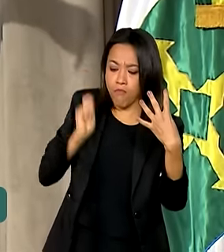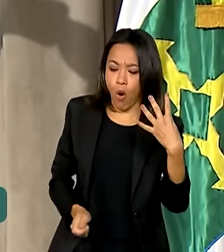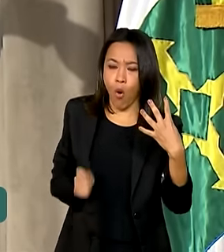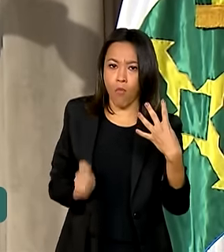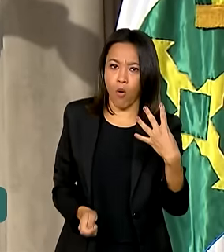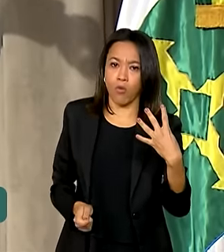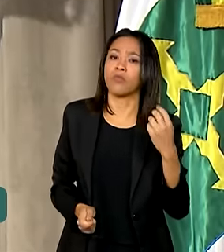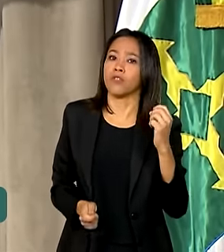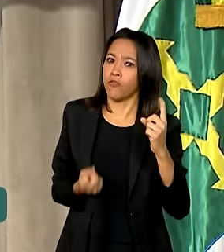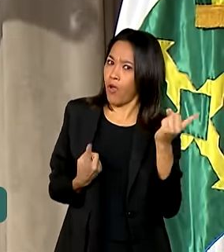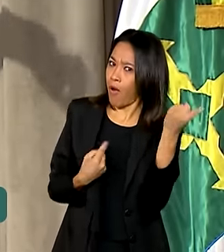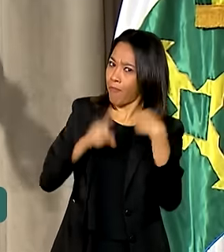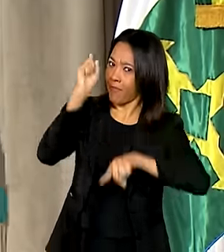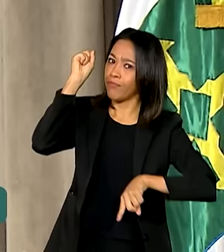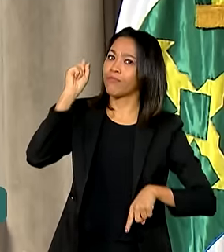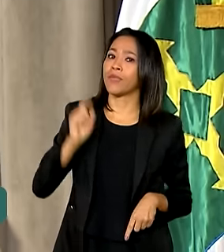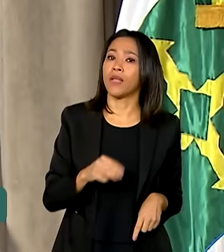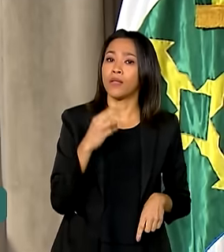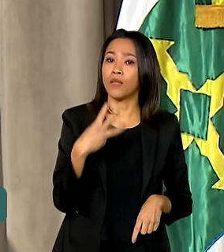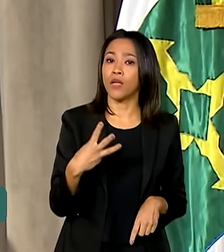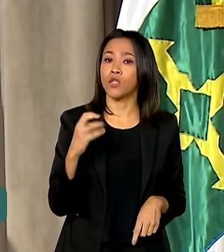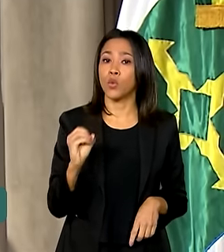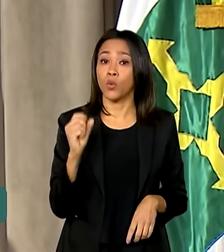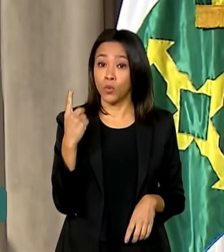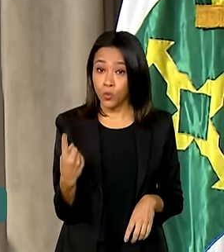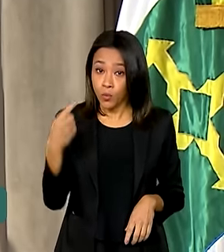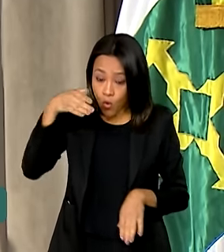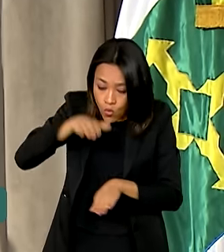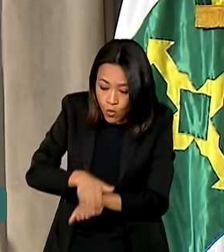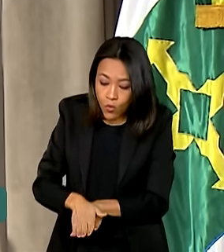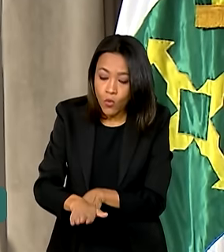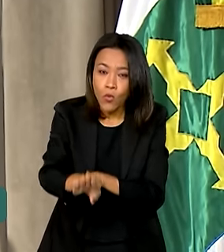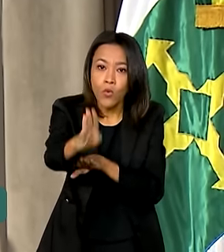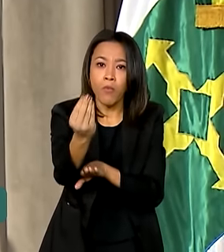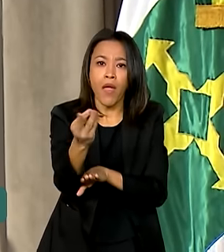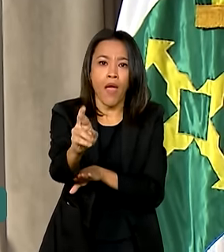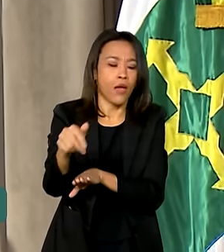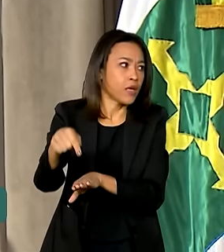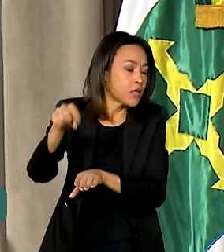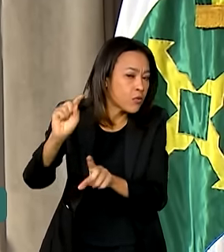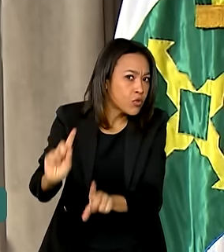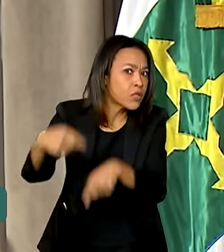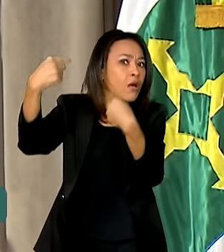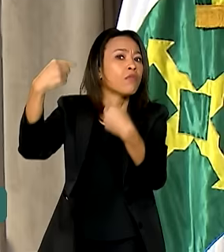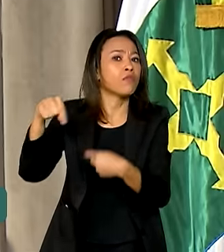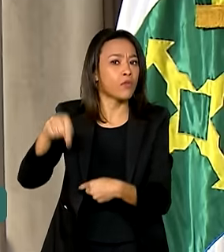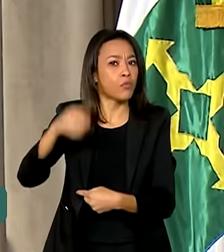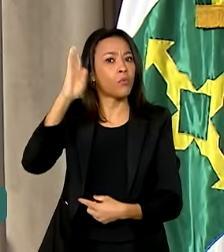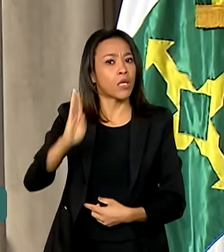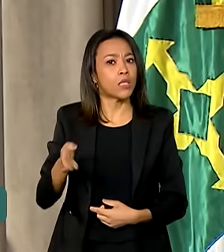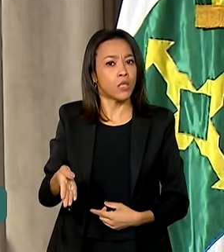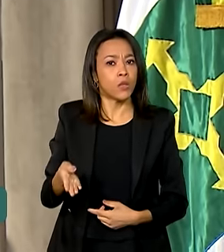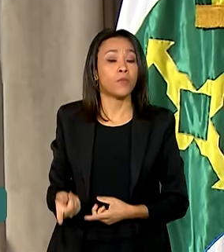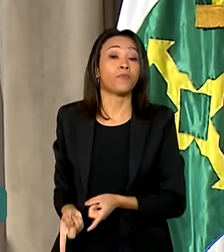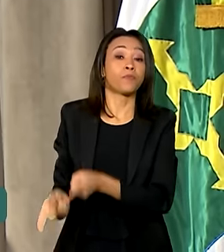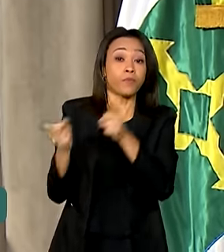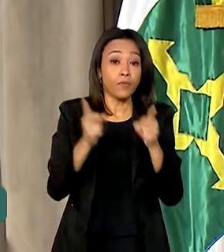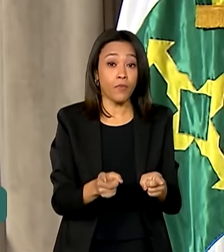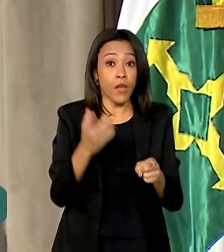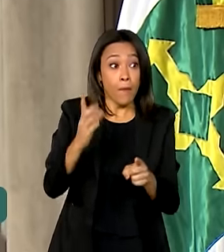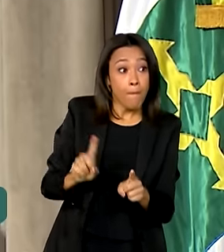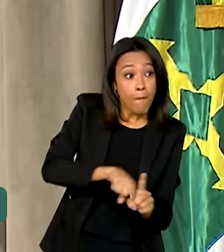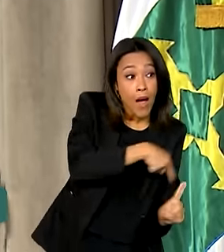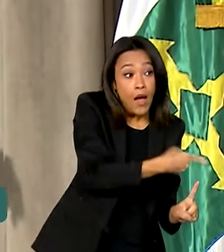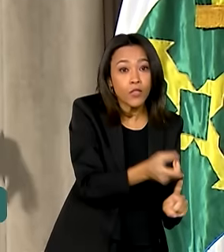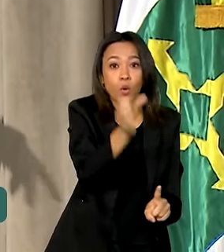o da 381, que é o maior desafio de concessão rodoviária do Brasil. Vamos fazer mais oito